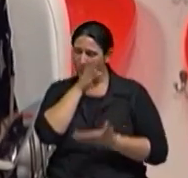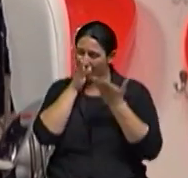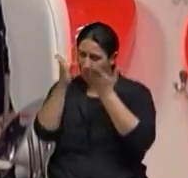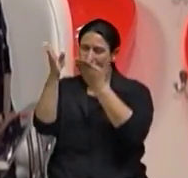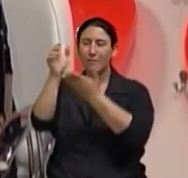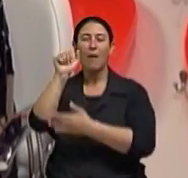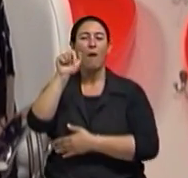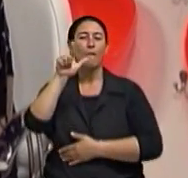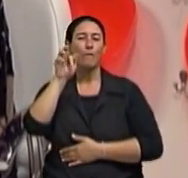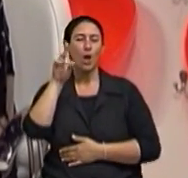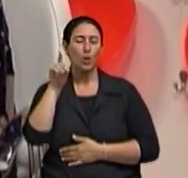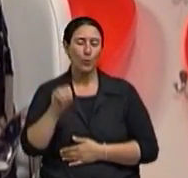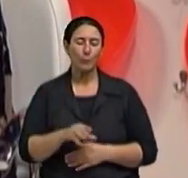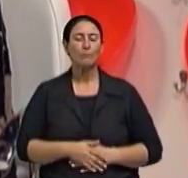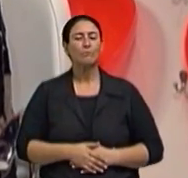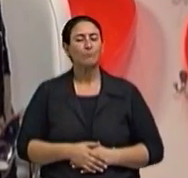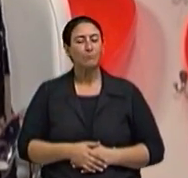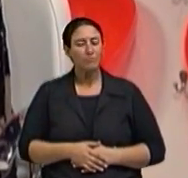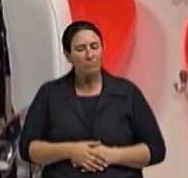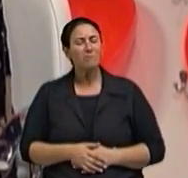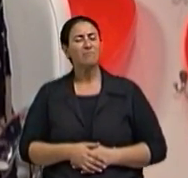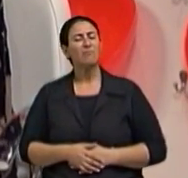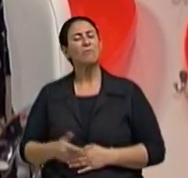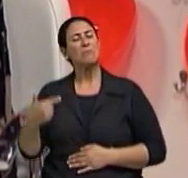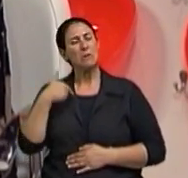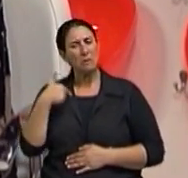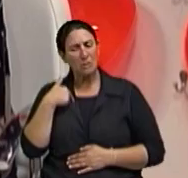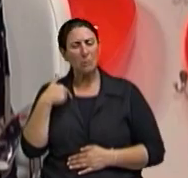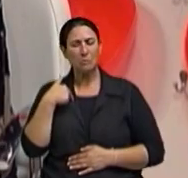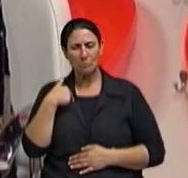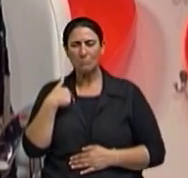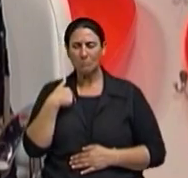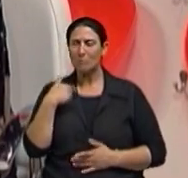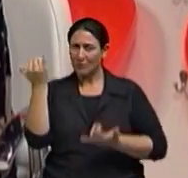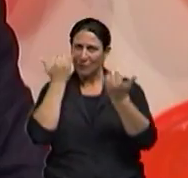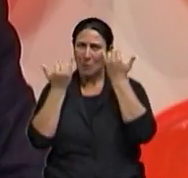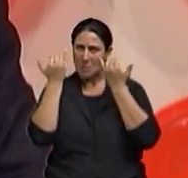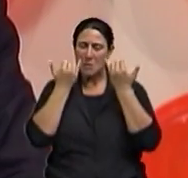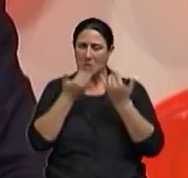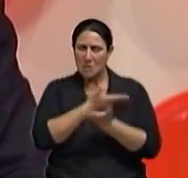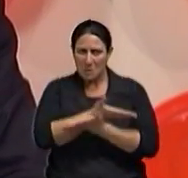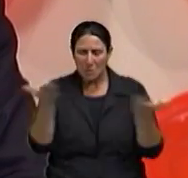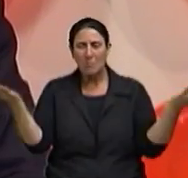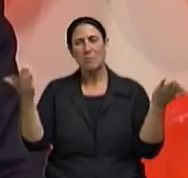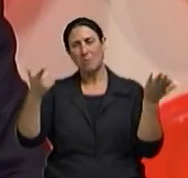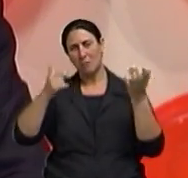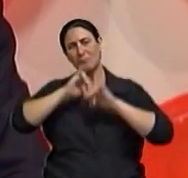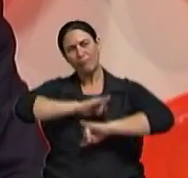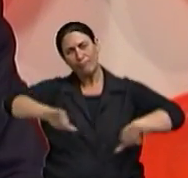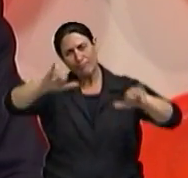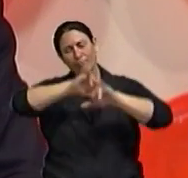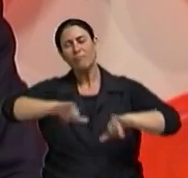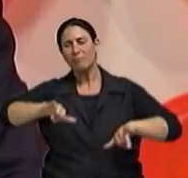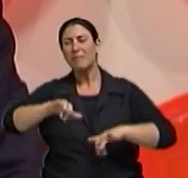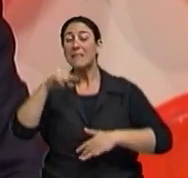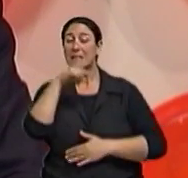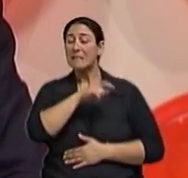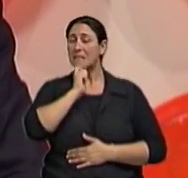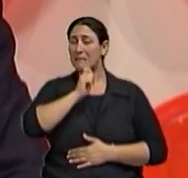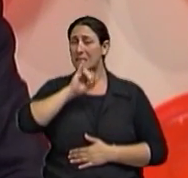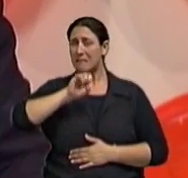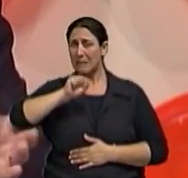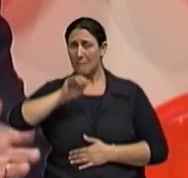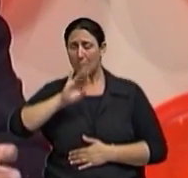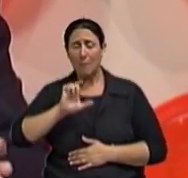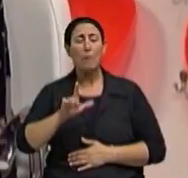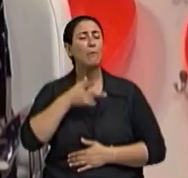última palavra. Olha, foi uma... Acho que informações que a gente está passando, certamente a Isabel coloca muito bem a questão do